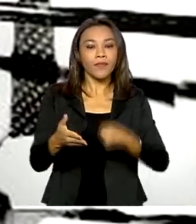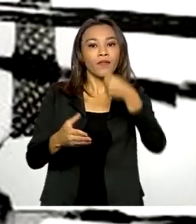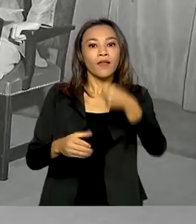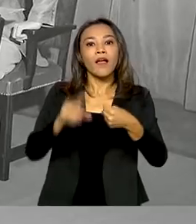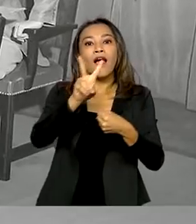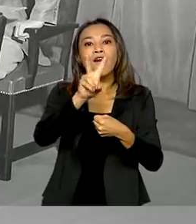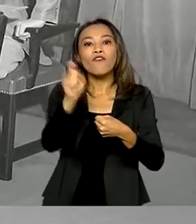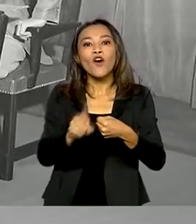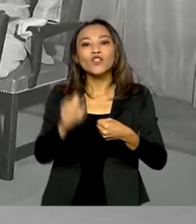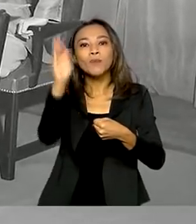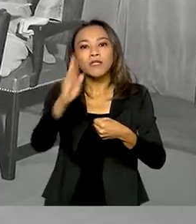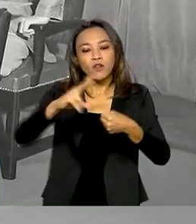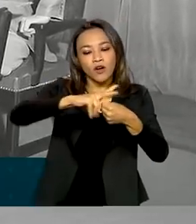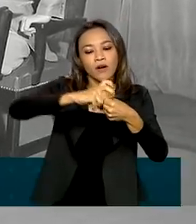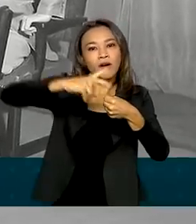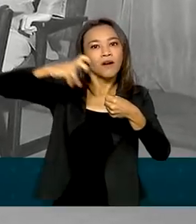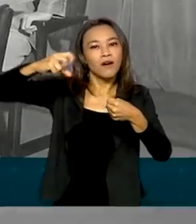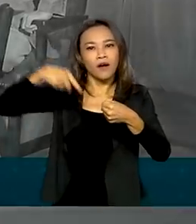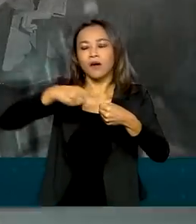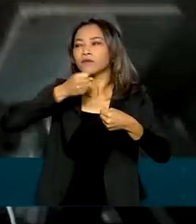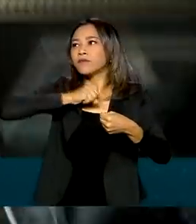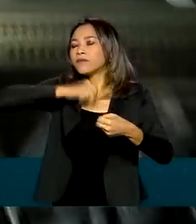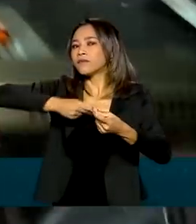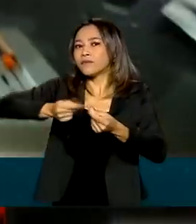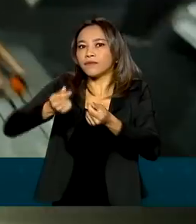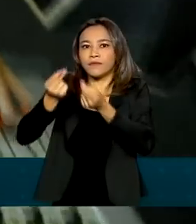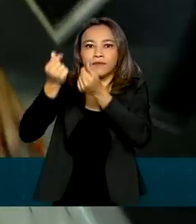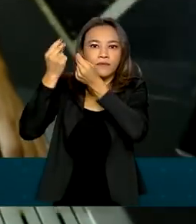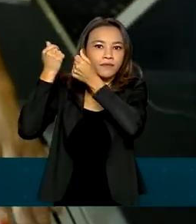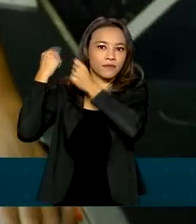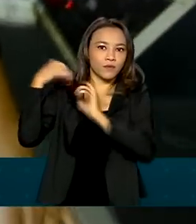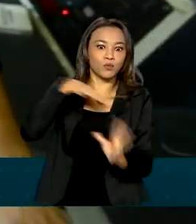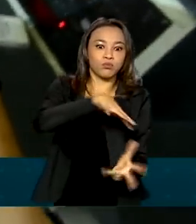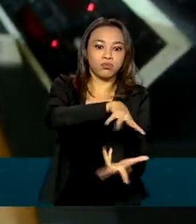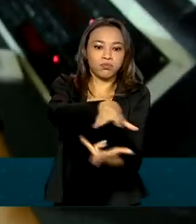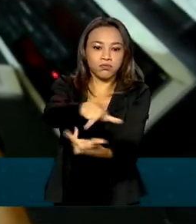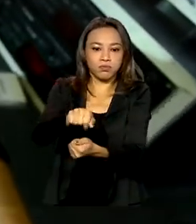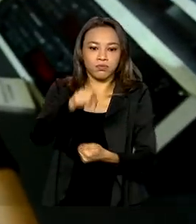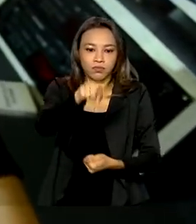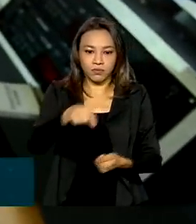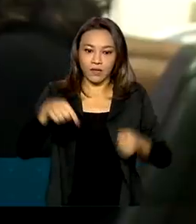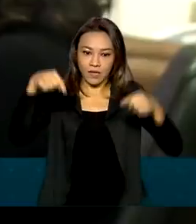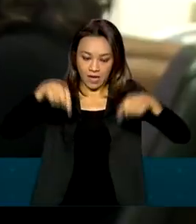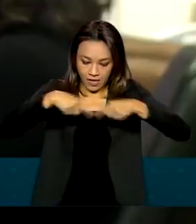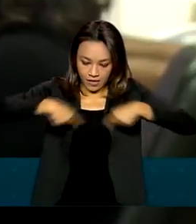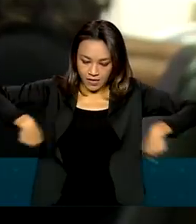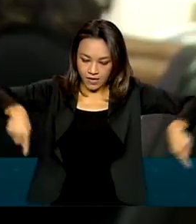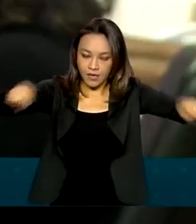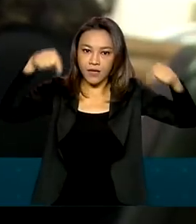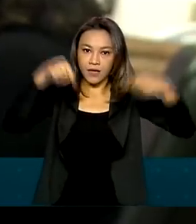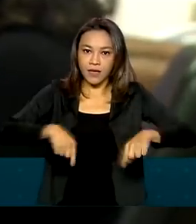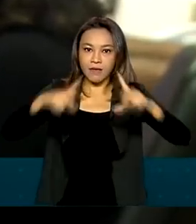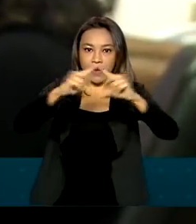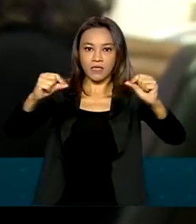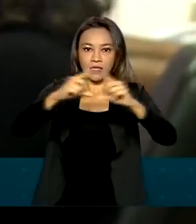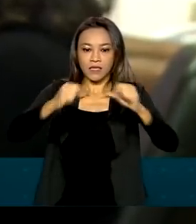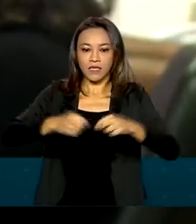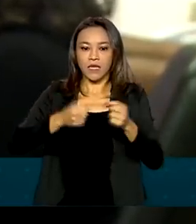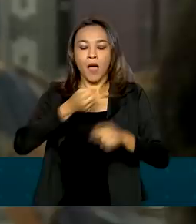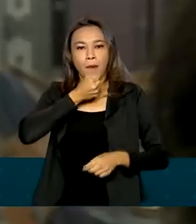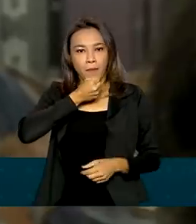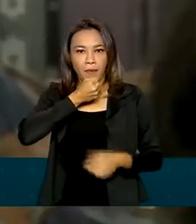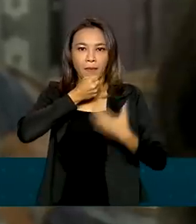o segundo programa de rádio mais longevo do mundo. Atualmente transmitido dos estúdios da EBC em Brasília, leva